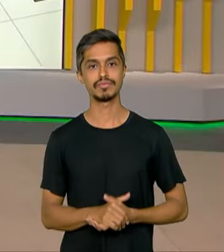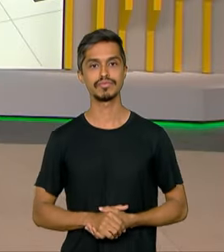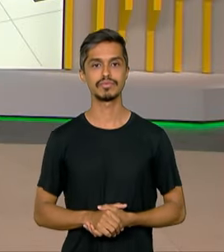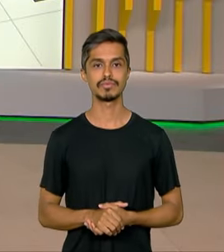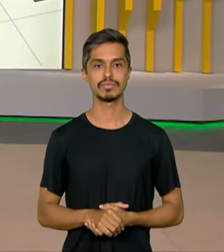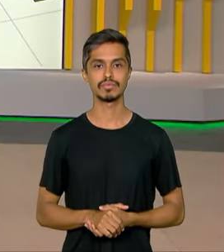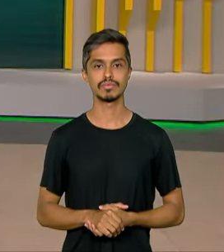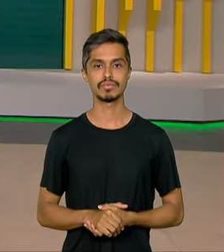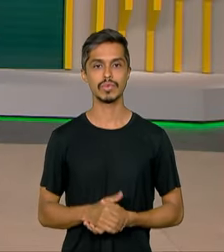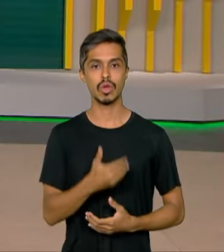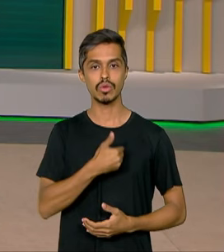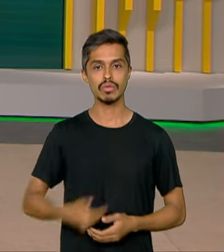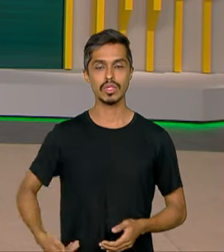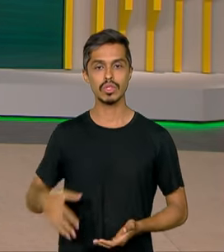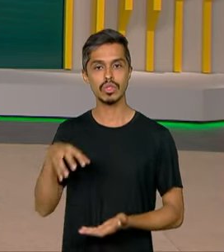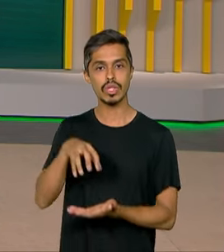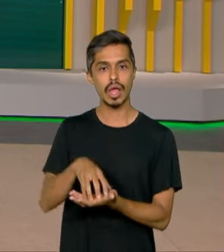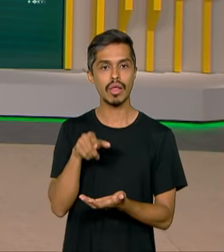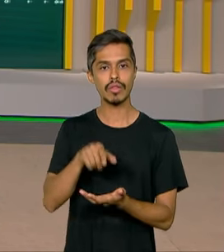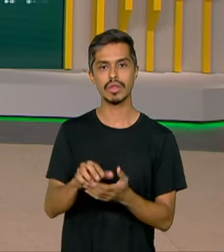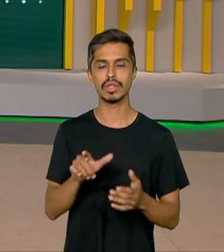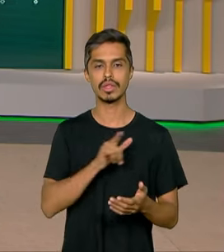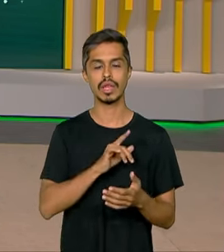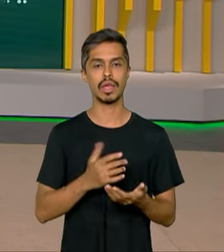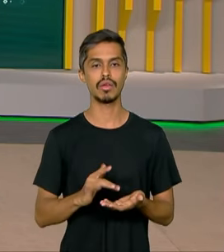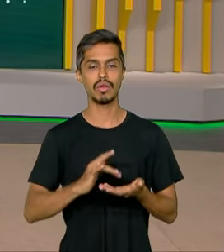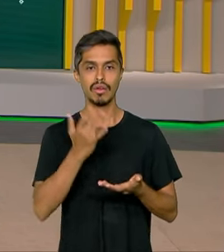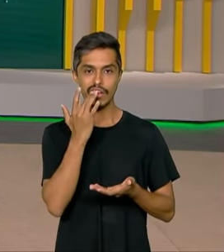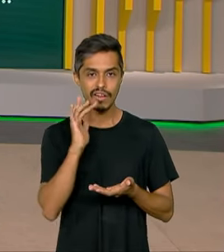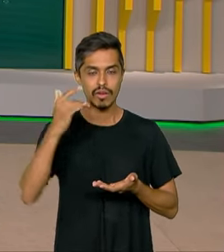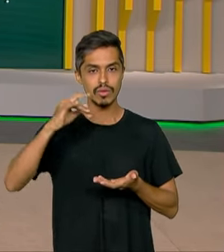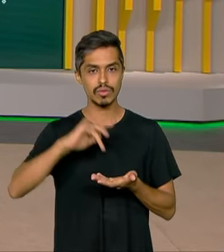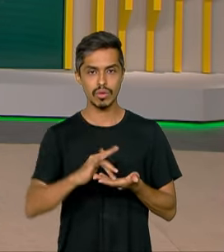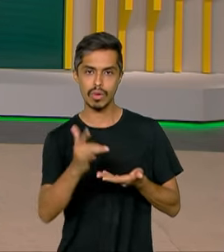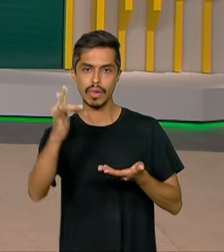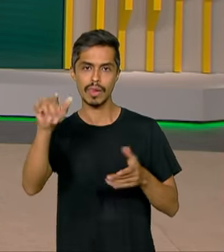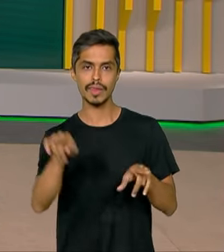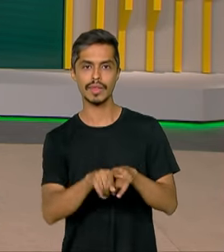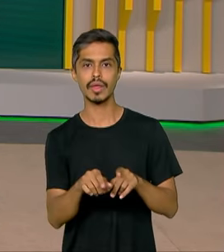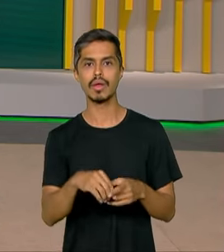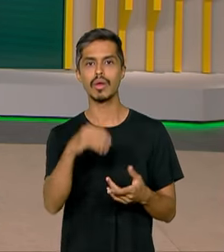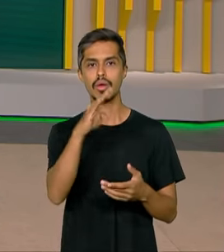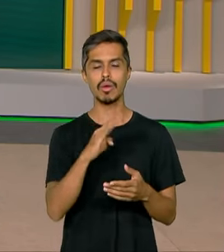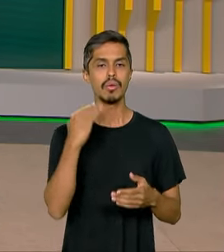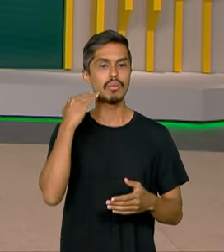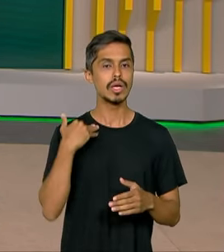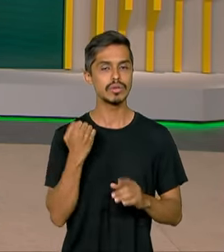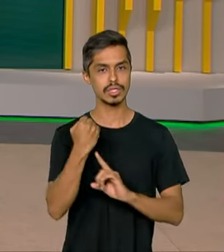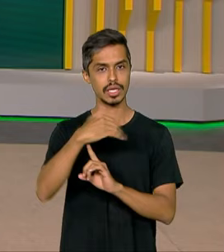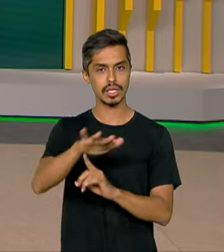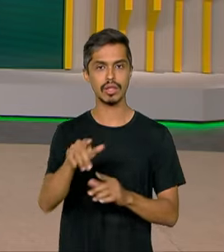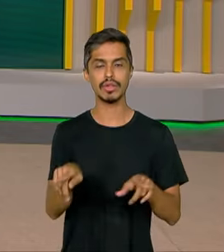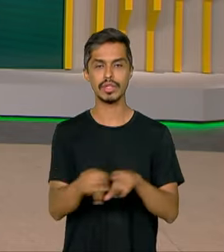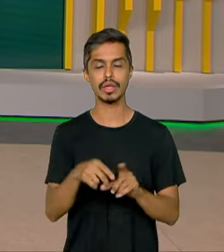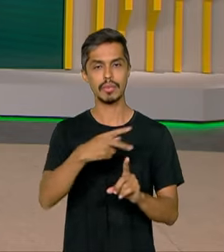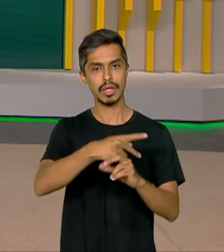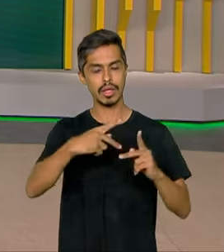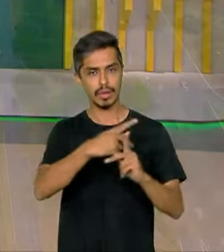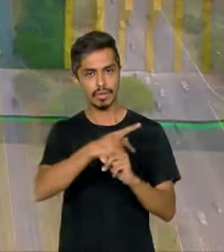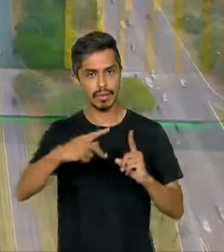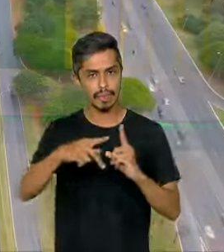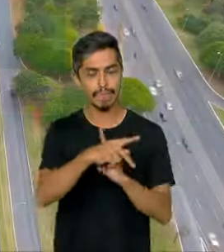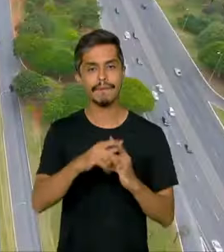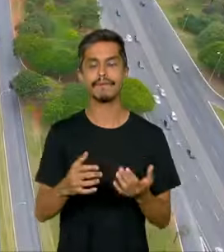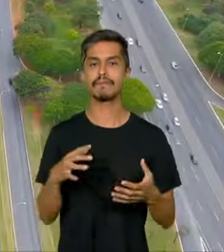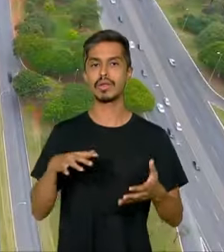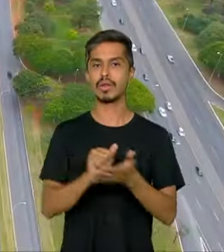O governo central, que reúne o Tesouro Nacional, o Banco Central e a Previdência Social, registrou em dezembro